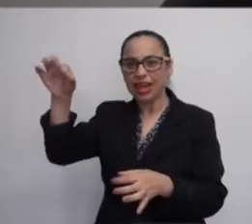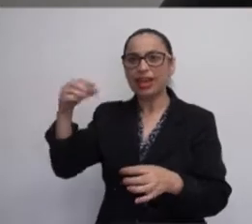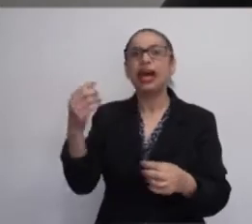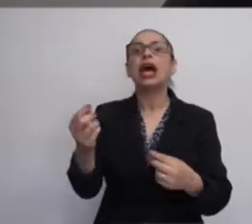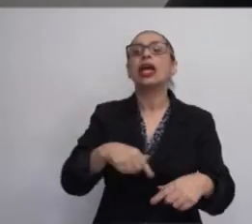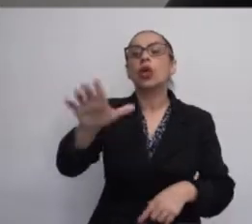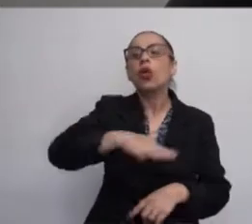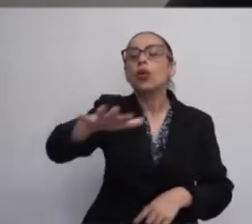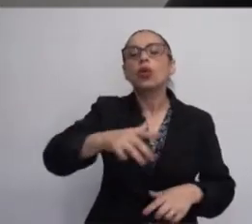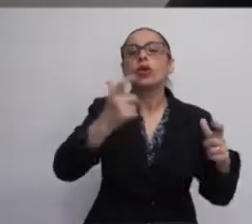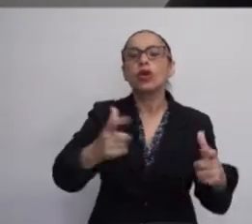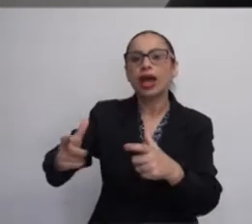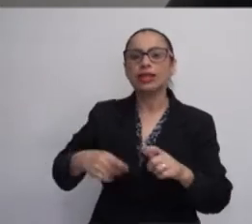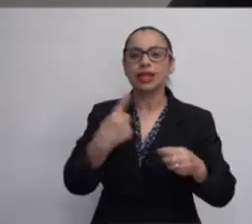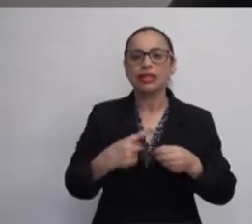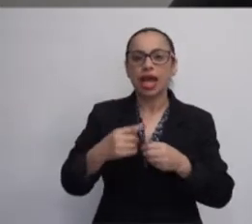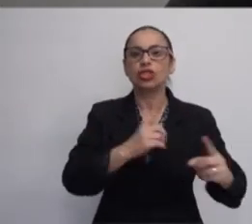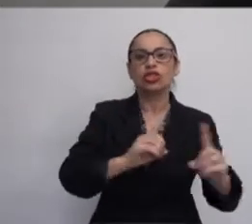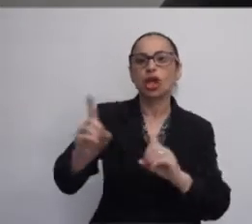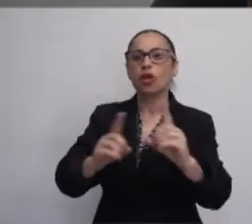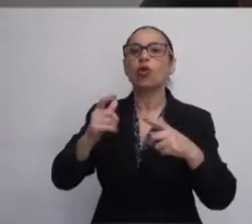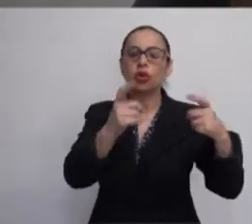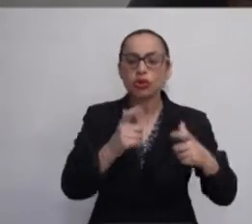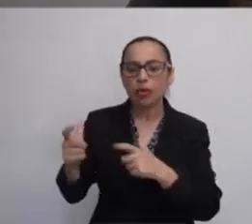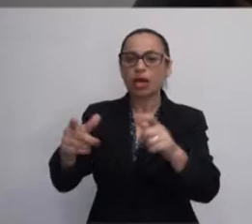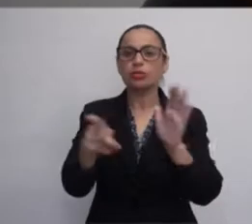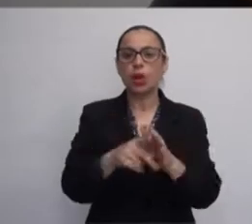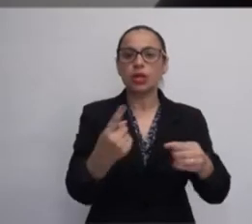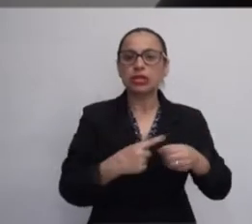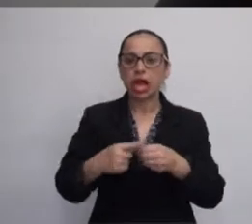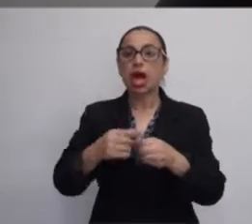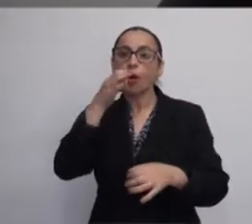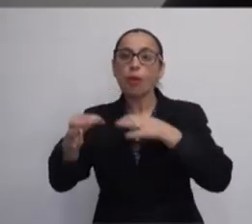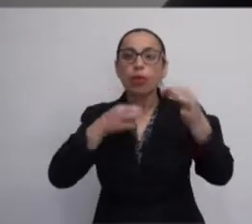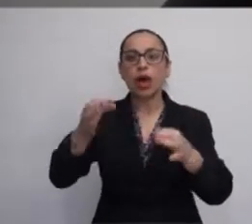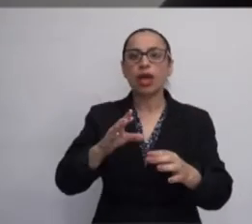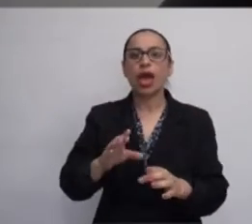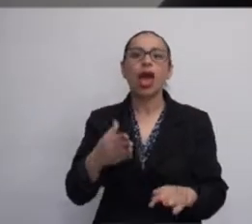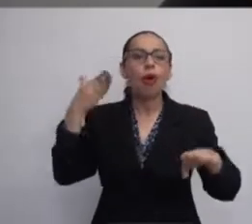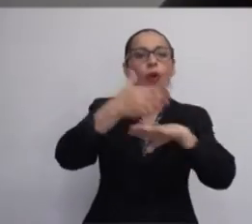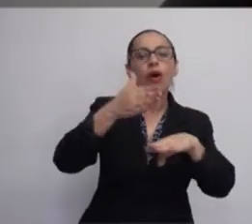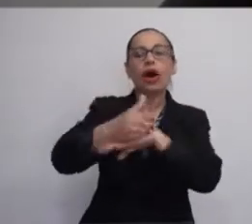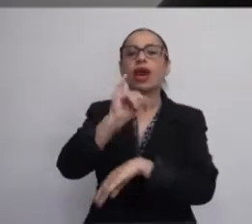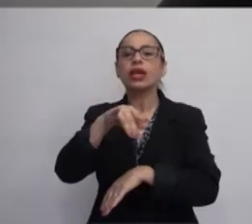dialogando com esses espaços e propondo intervenções artísticas na cidade,